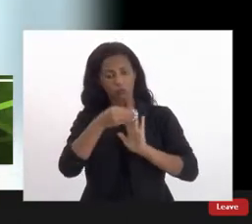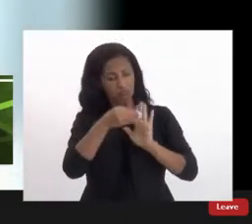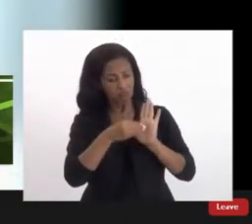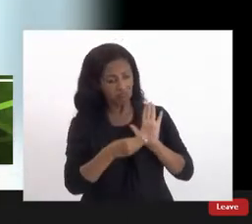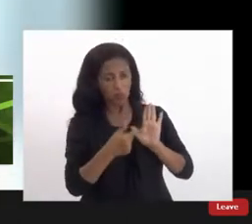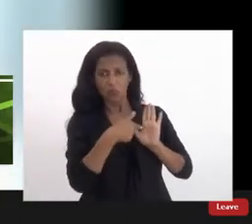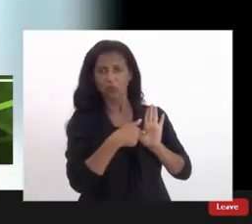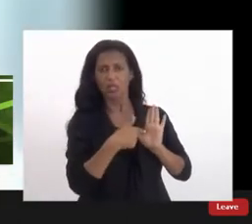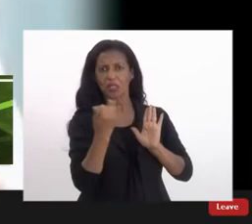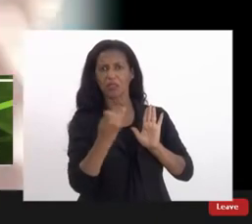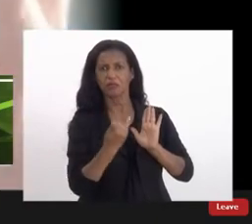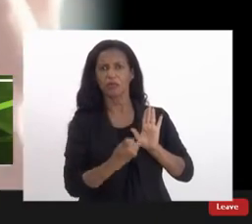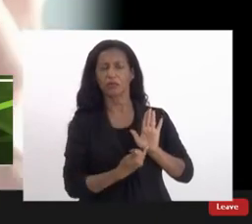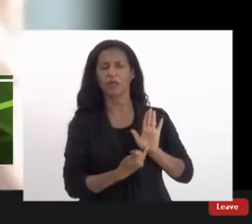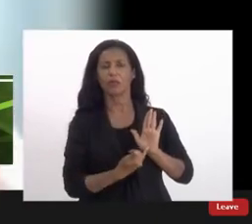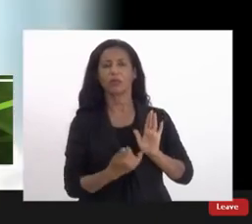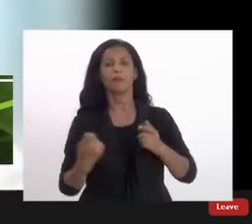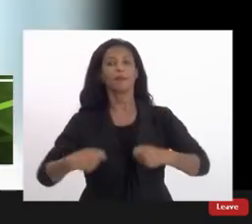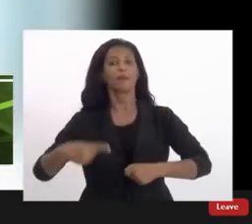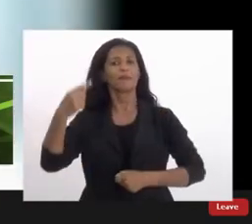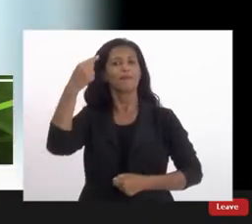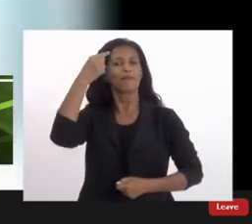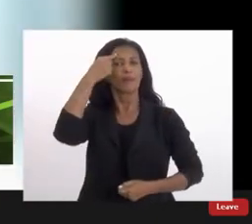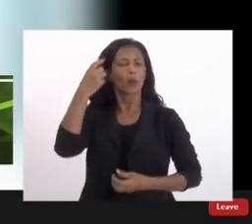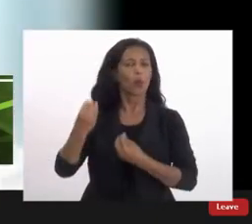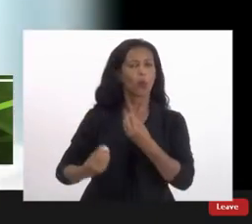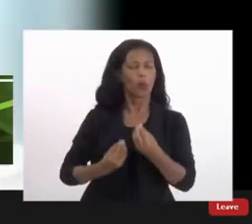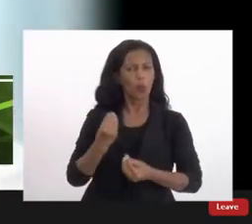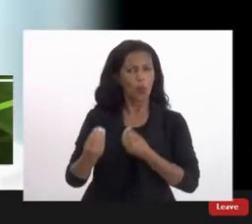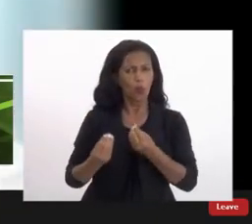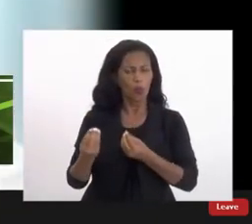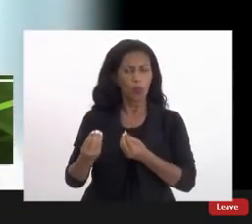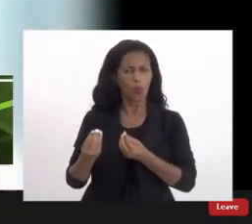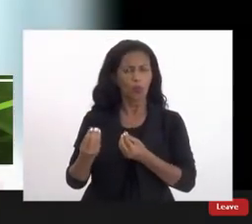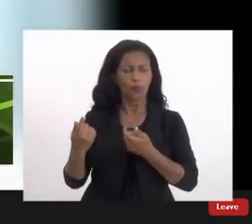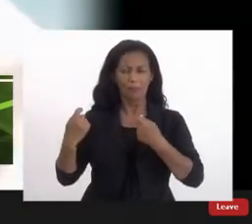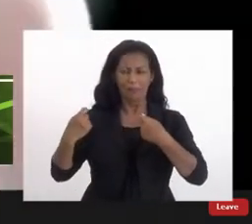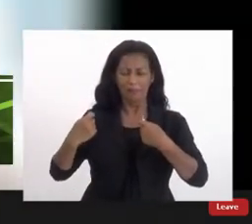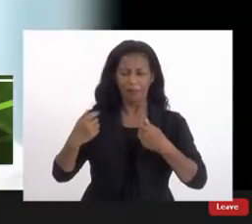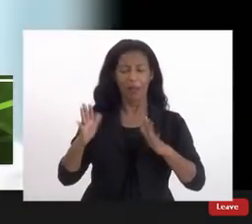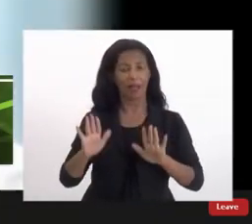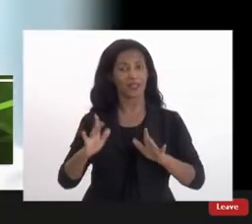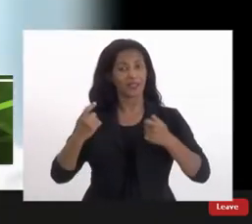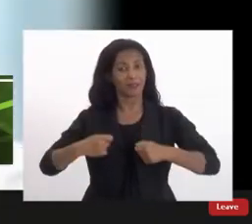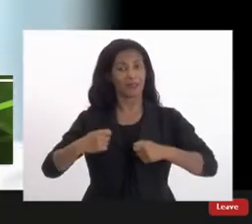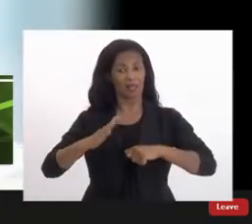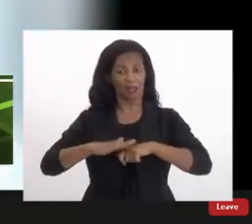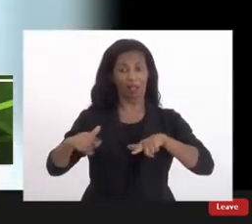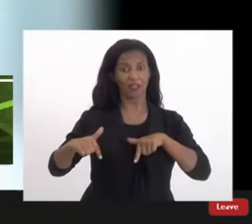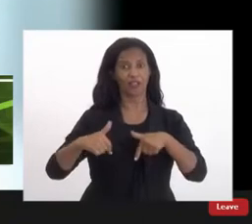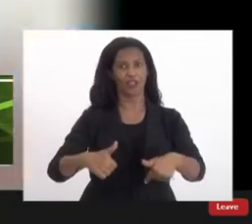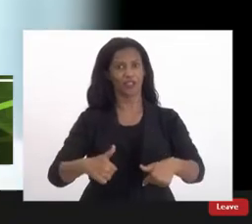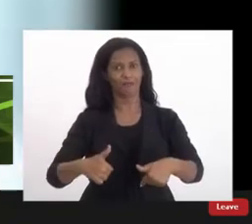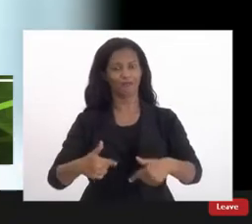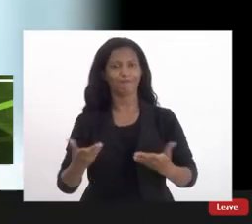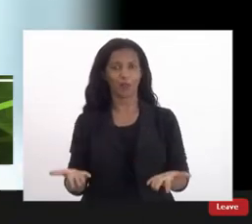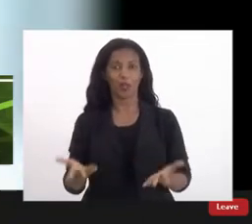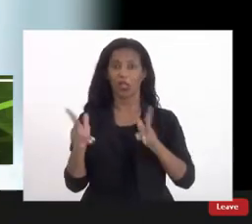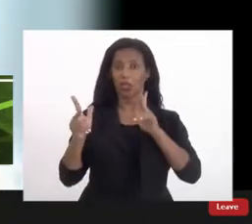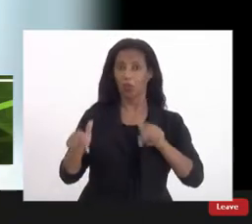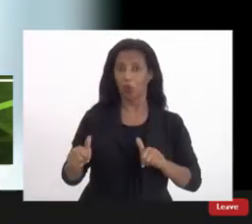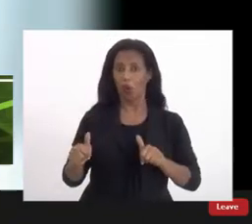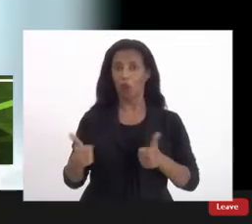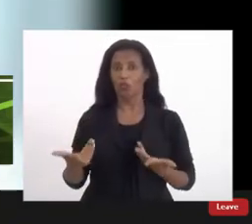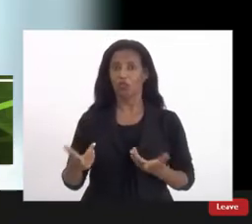nesses dados então a gente precisa pensar como é que a gente vai precisa pensar não a gente precisa fazer né como nós fizemos